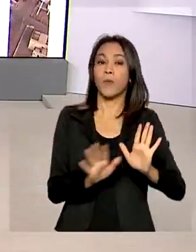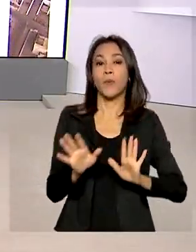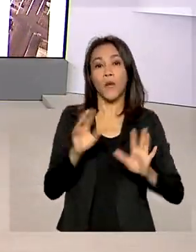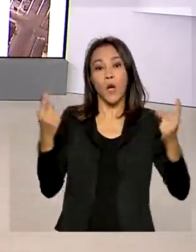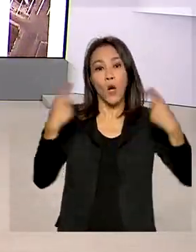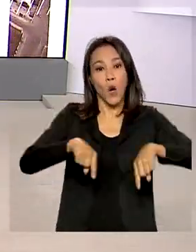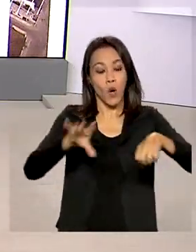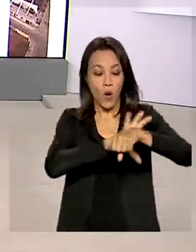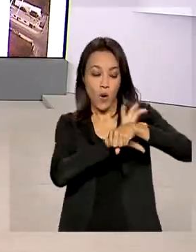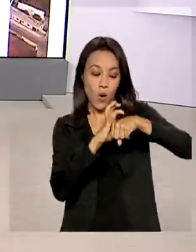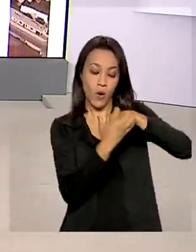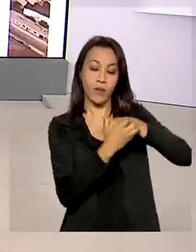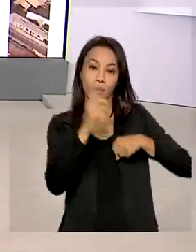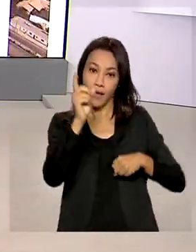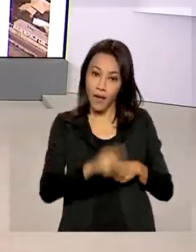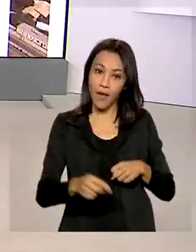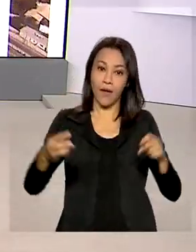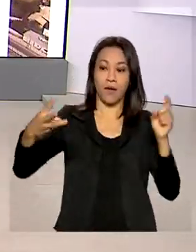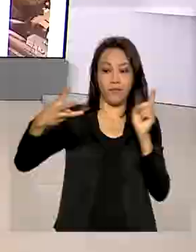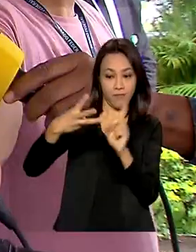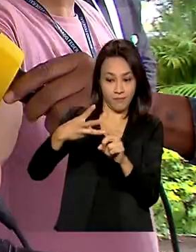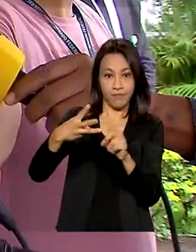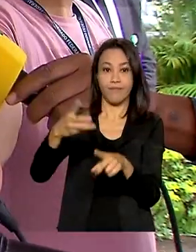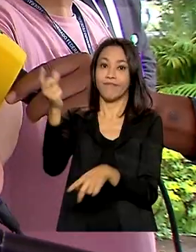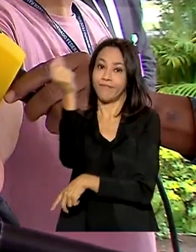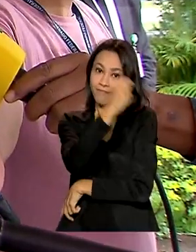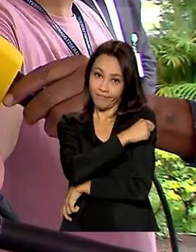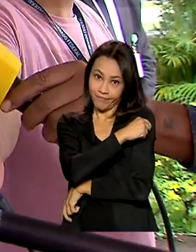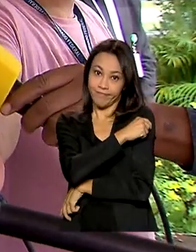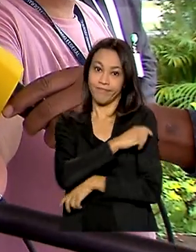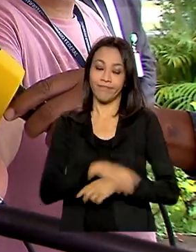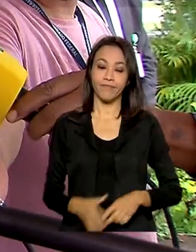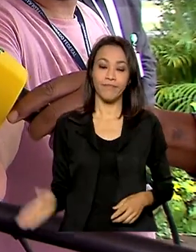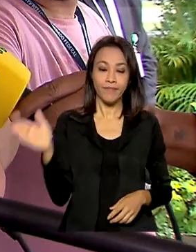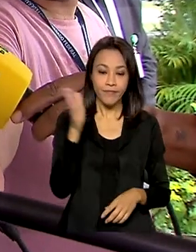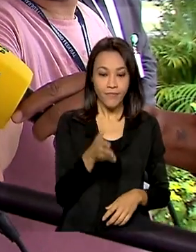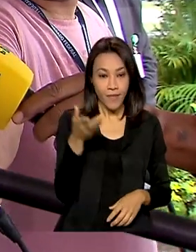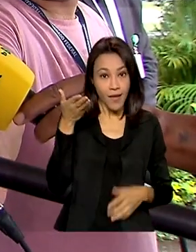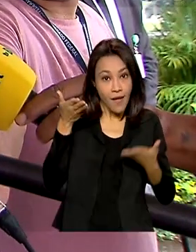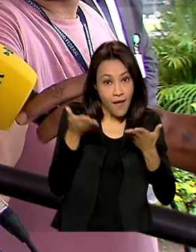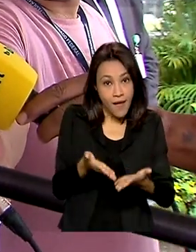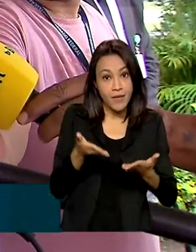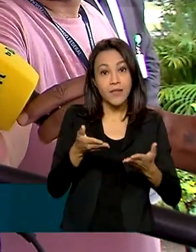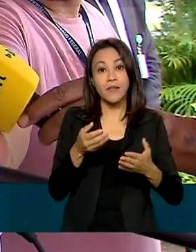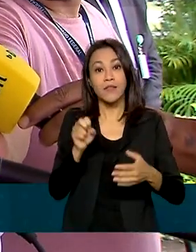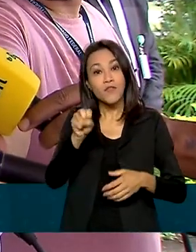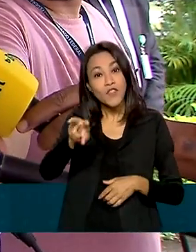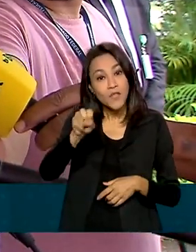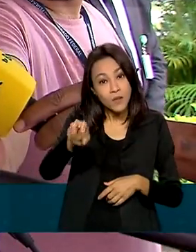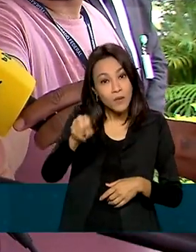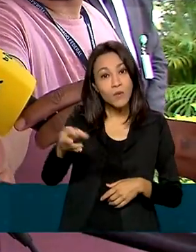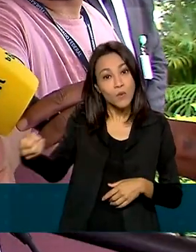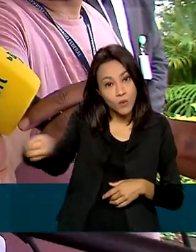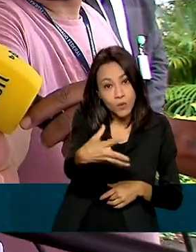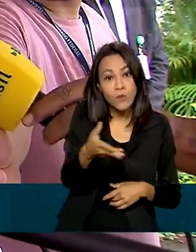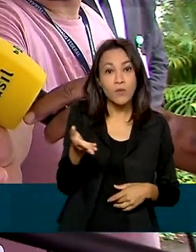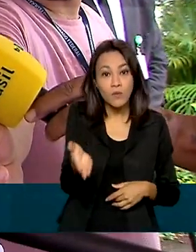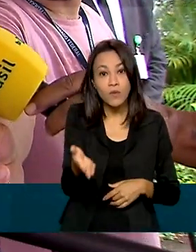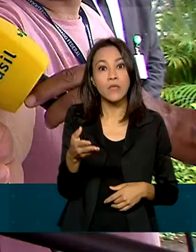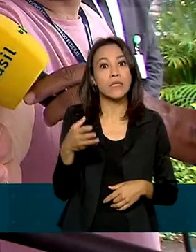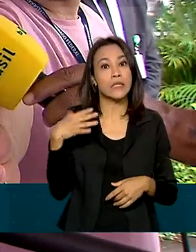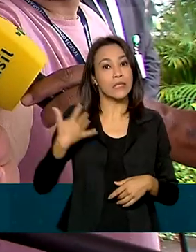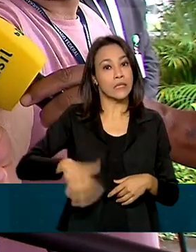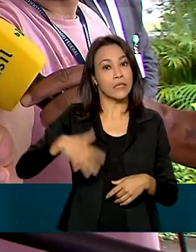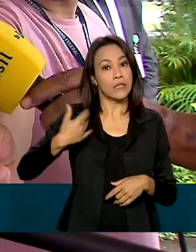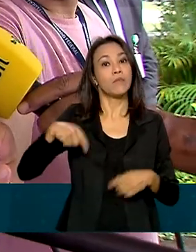covid-19 é a dose de reforço. Essa variante é uma variante de importância que requer